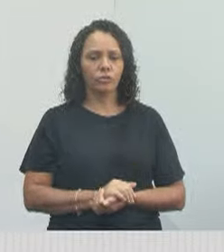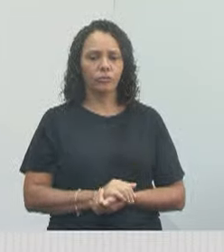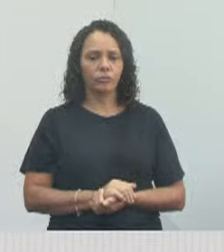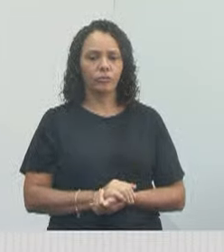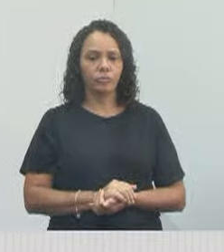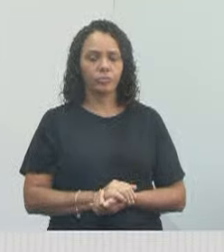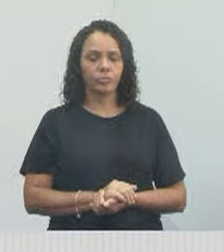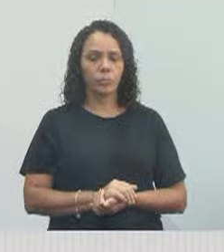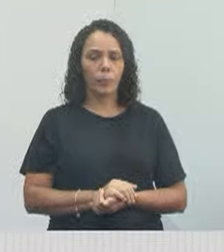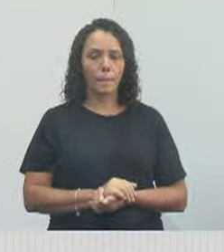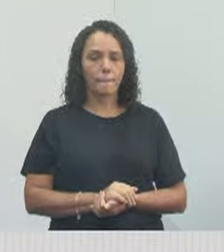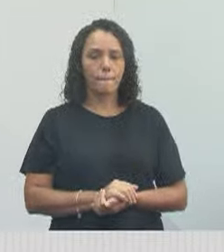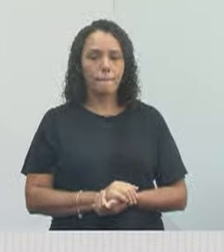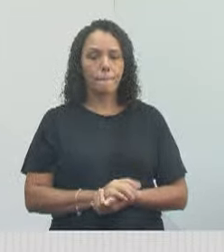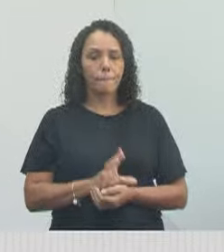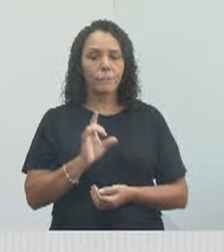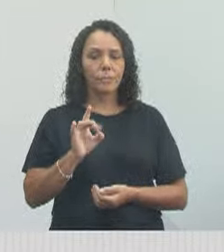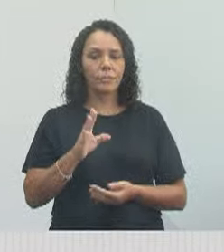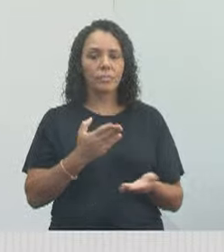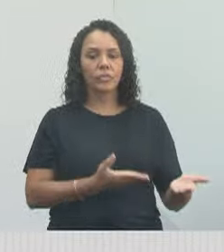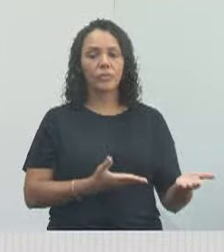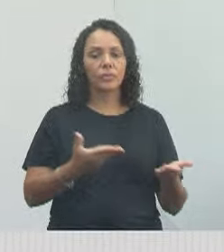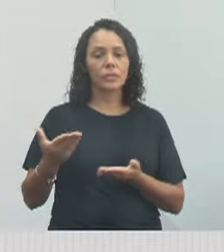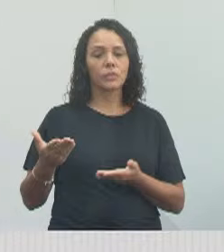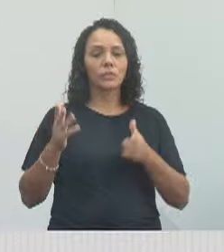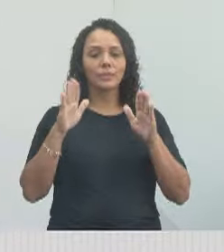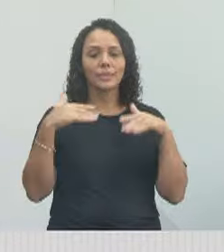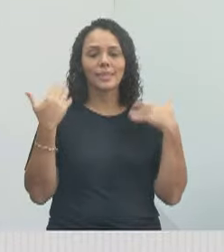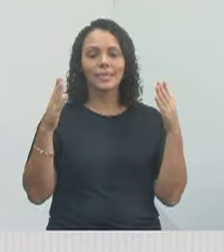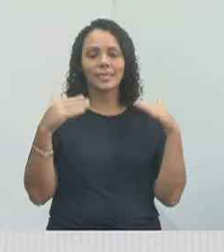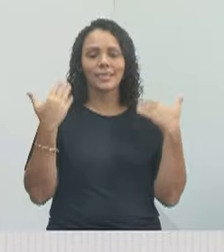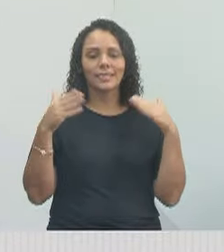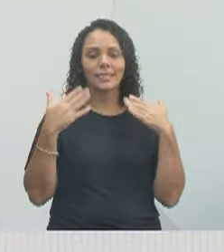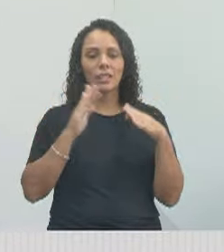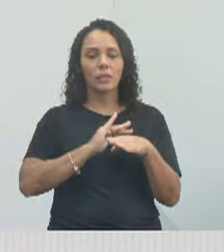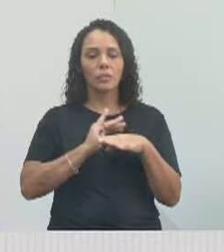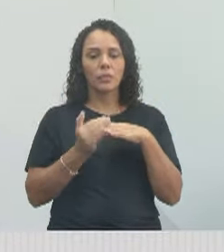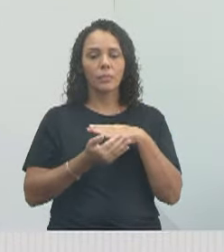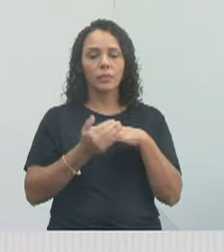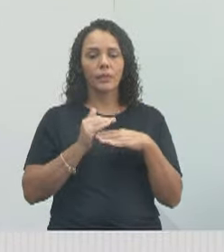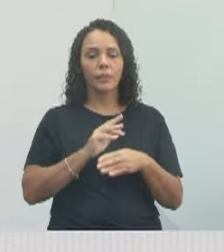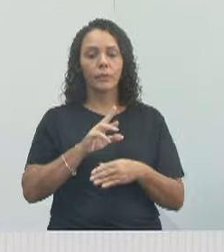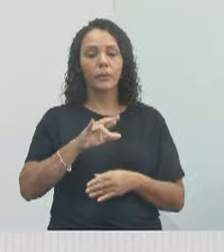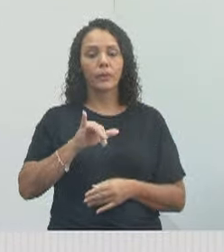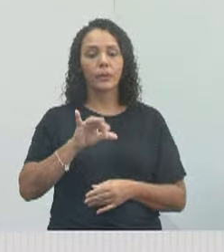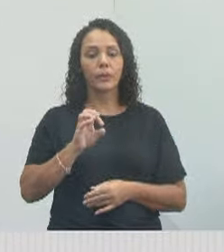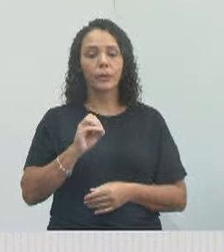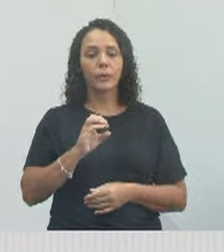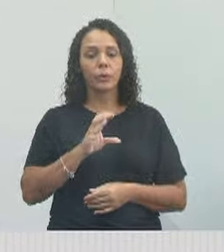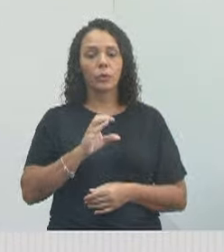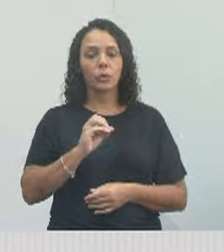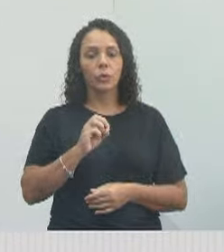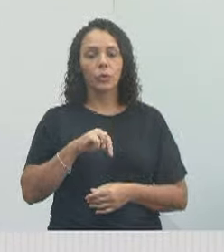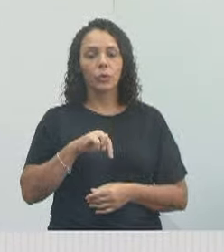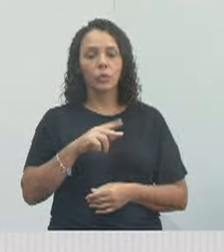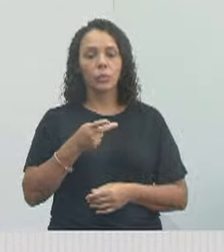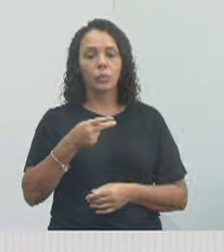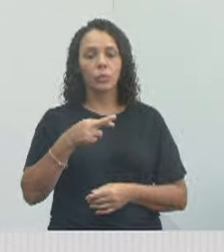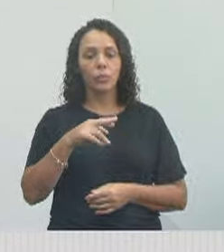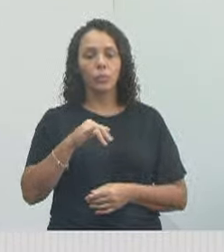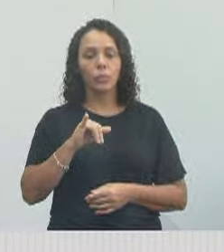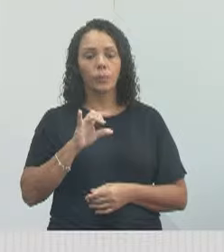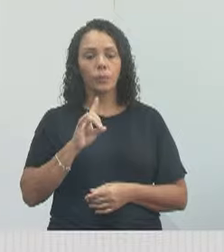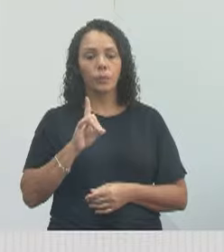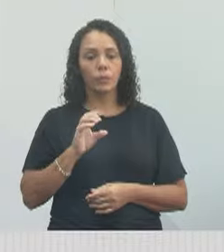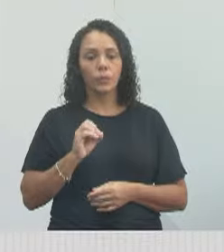que só trouxe alegria lá no bairro do Rio Cumprido. O bairro do Rio Cumprido é um bairro que tem crescido muito